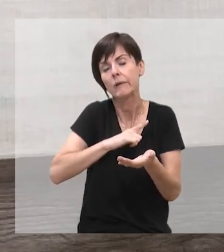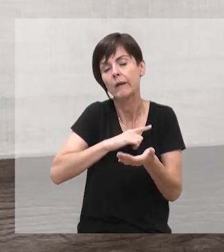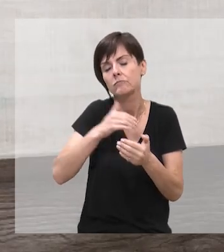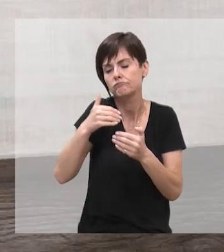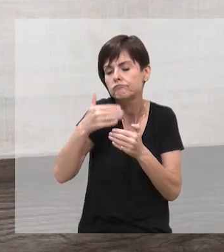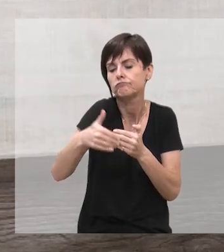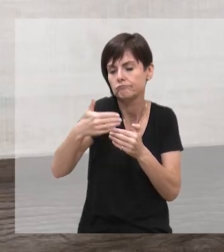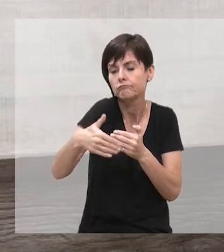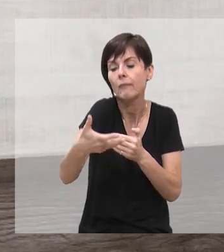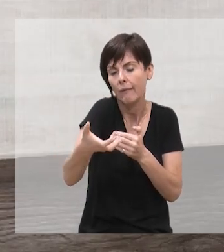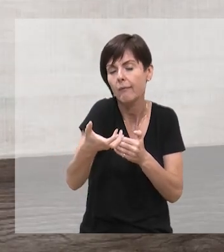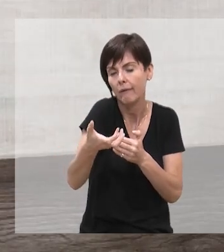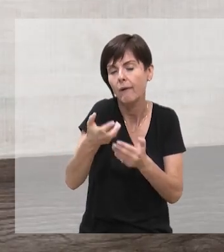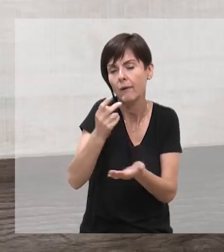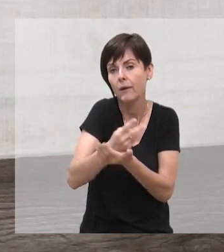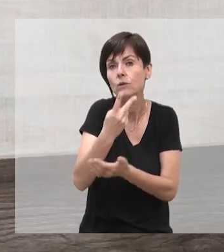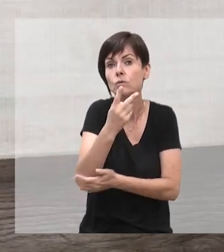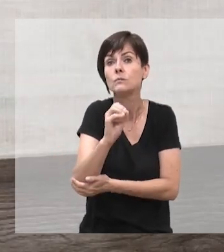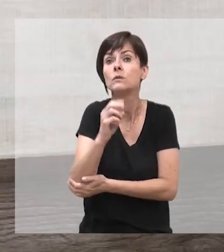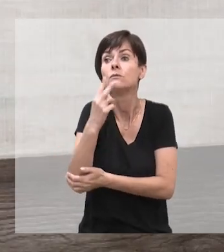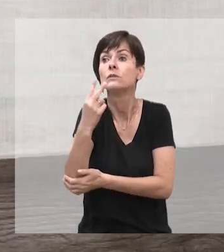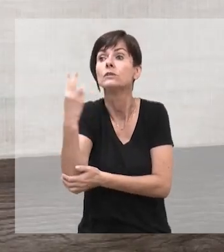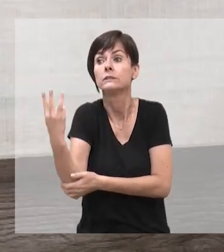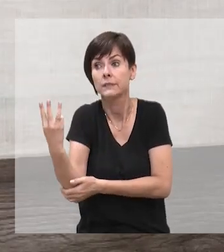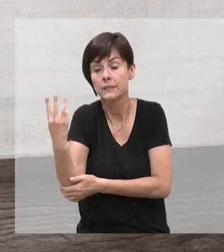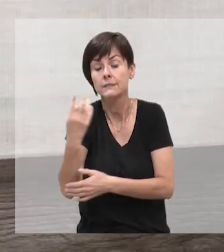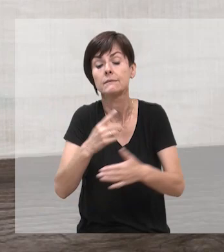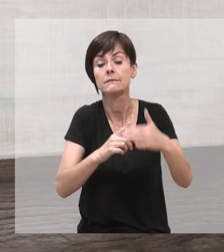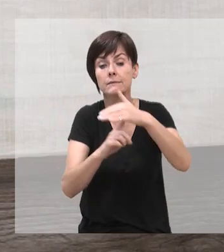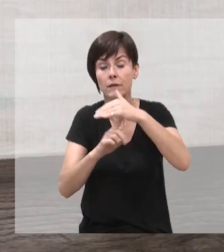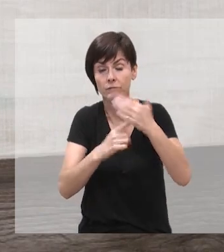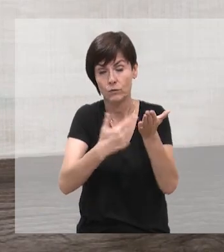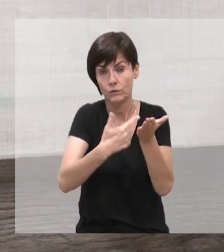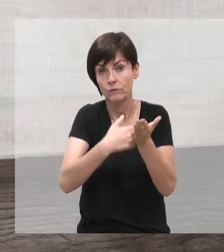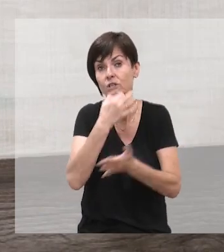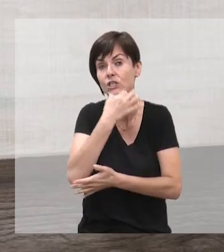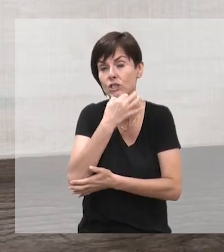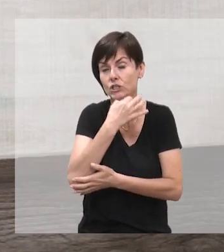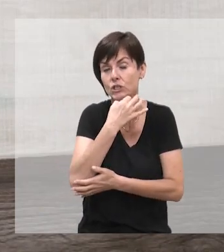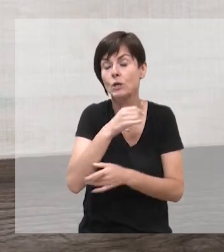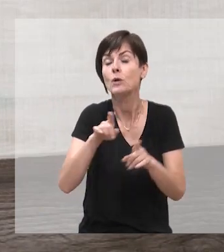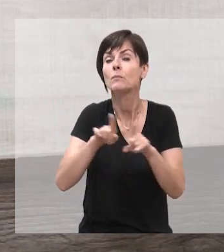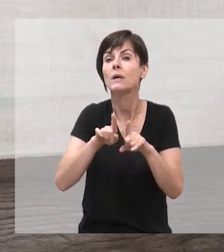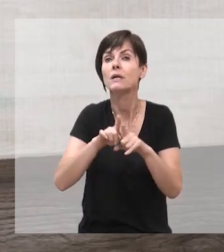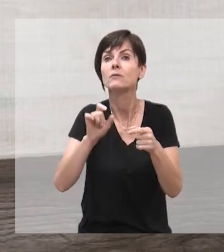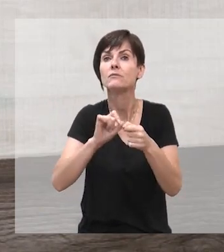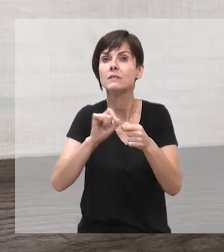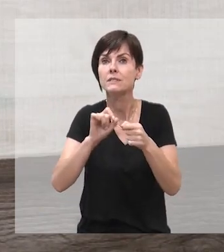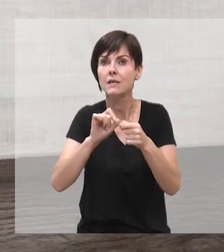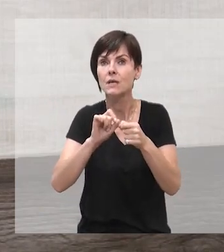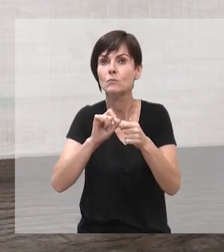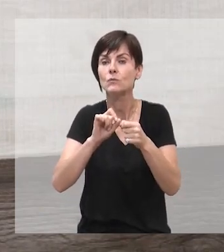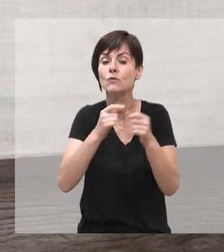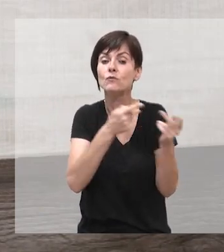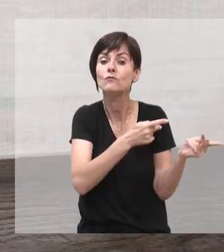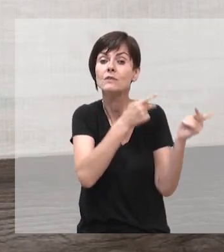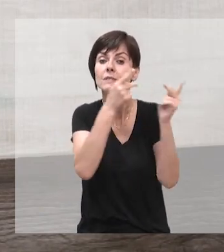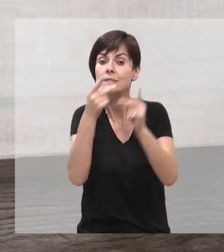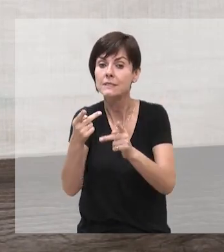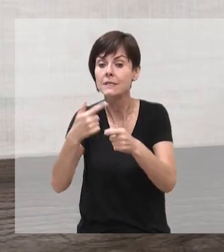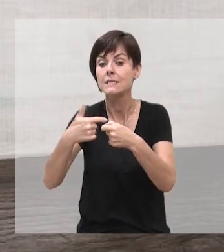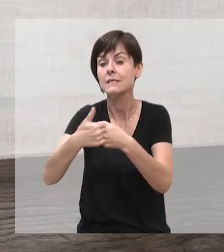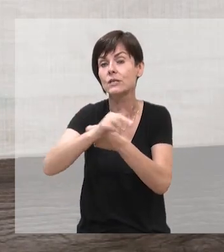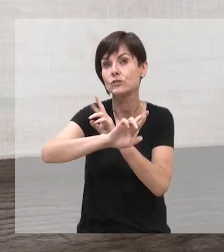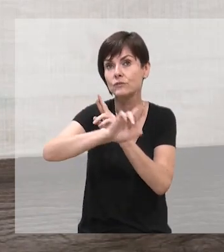as sequências, né, cara? Então, publicamos em 2023, na feira, em Caxias, mas também fizemos circuito em